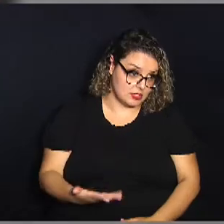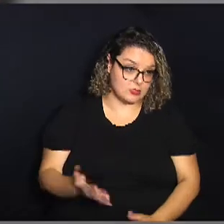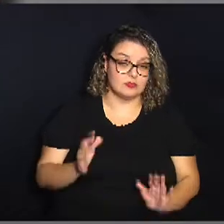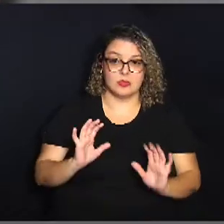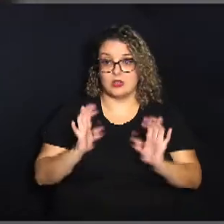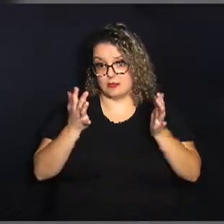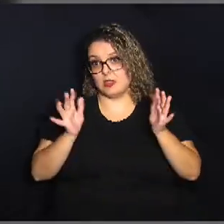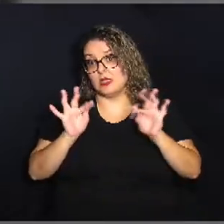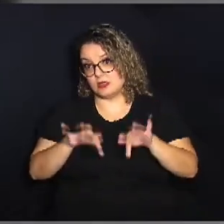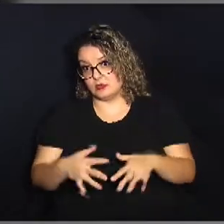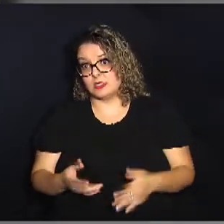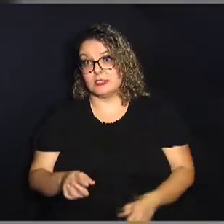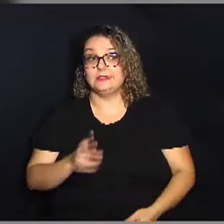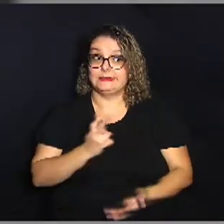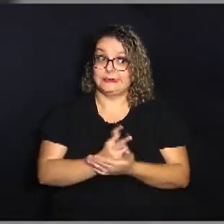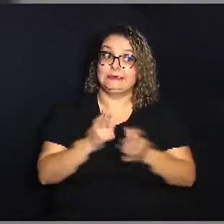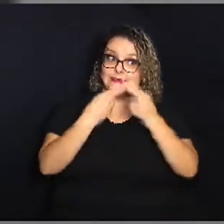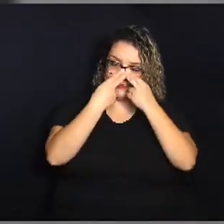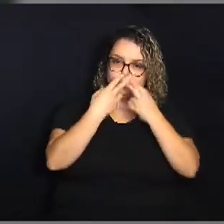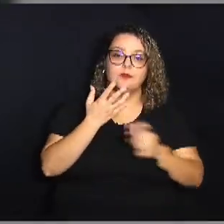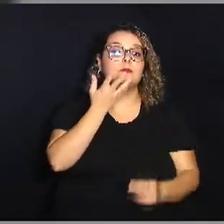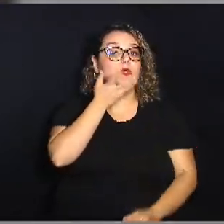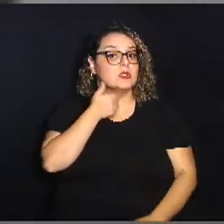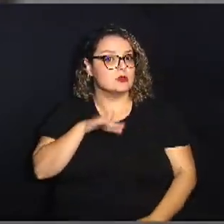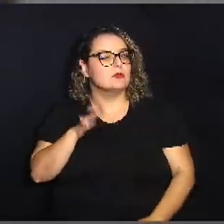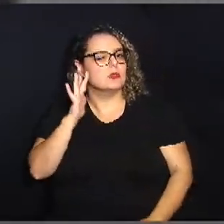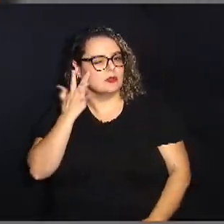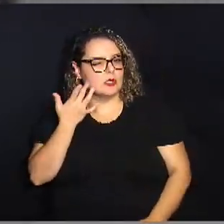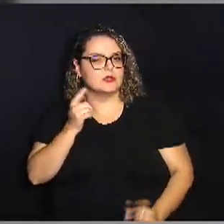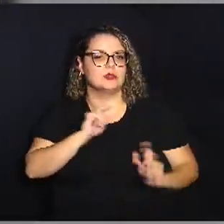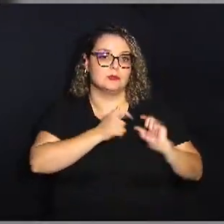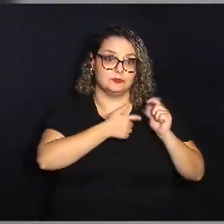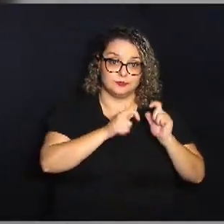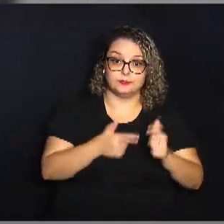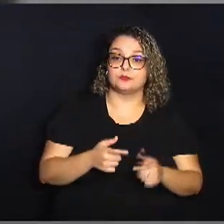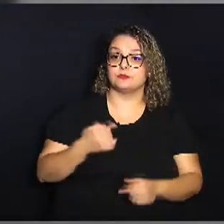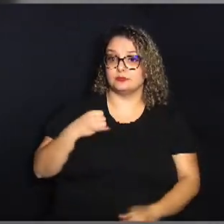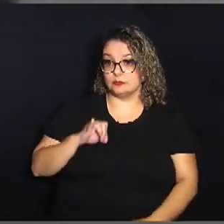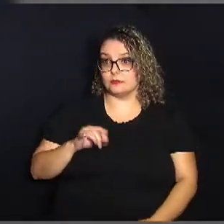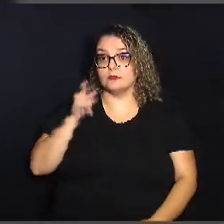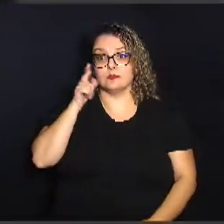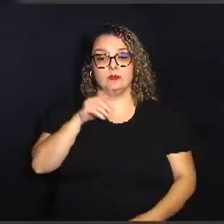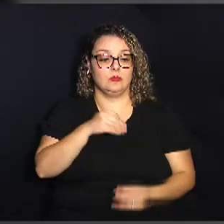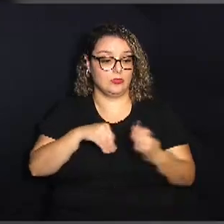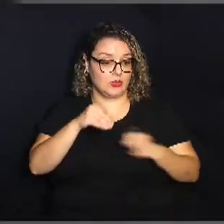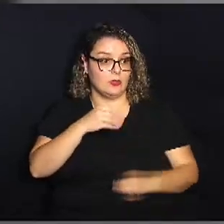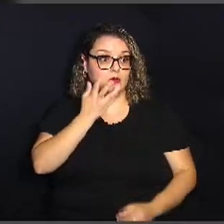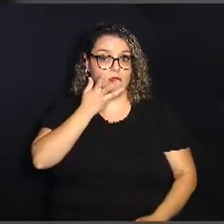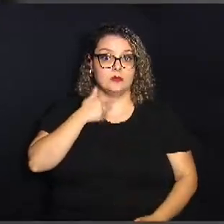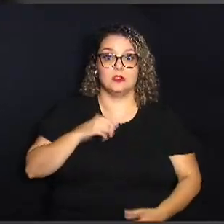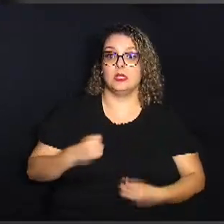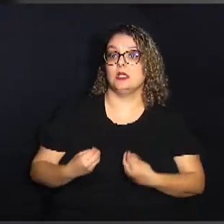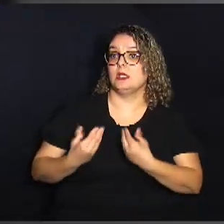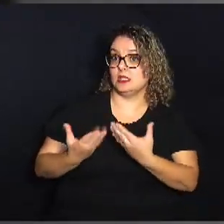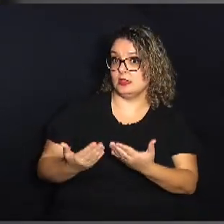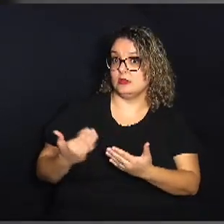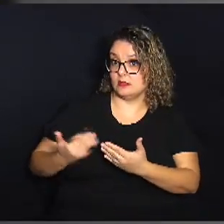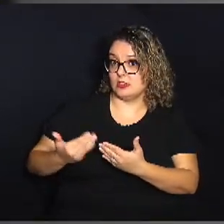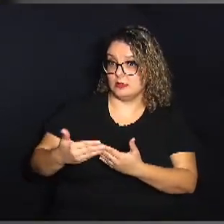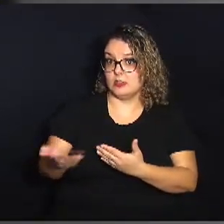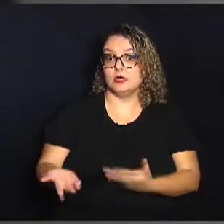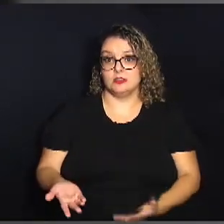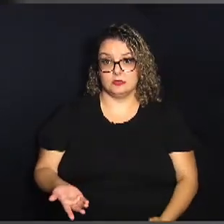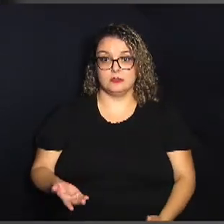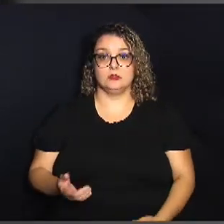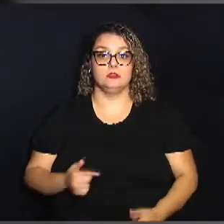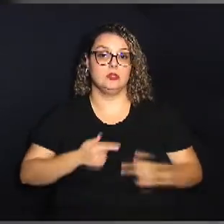acaba que é sempre um trauma mas as crianças eu acho que essa é uma tradição que se a gente consegue envolver as crianças e levar isso adiante as